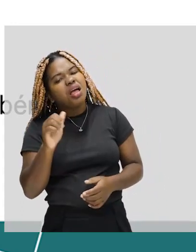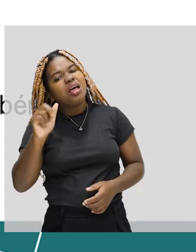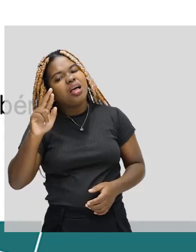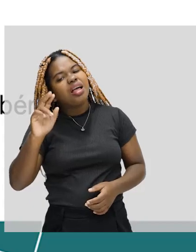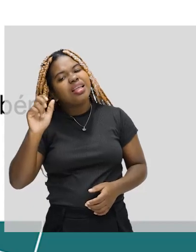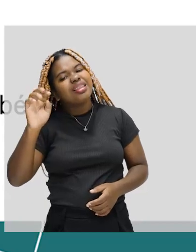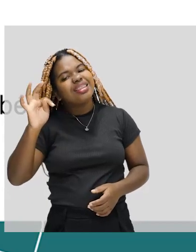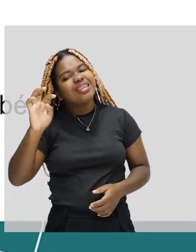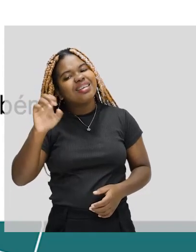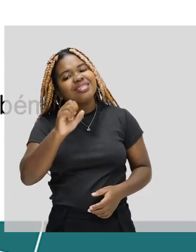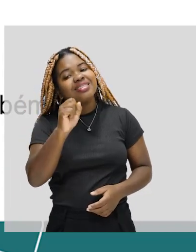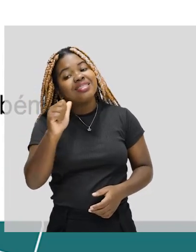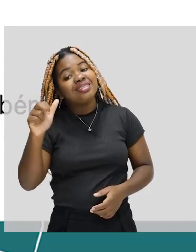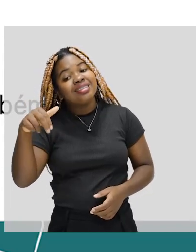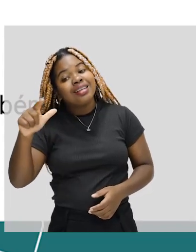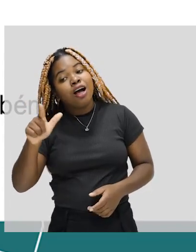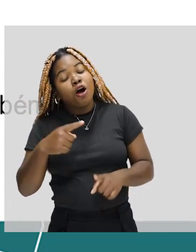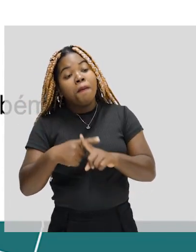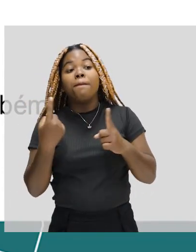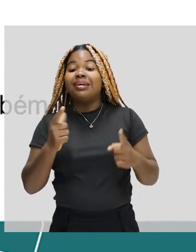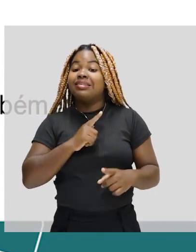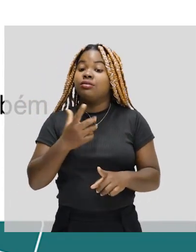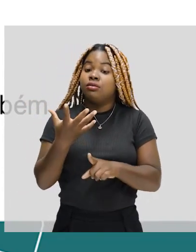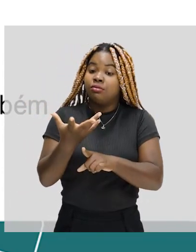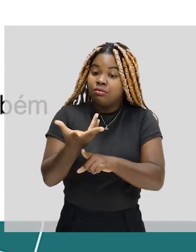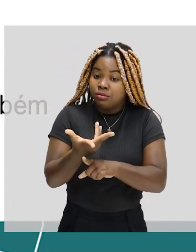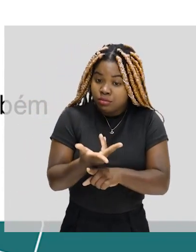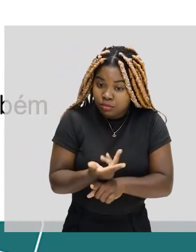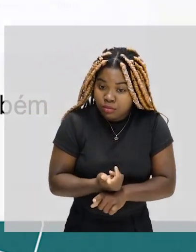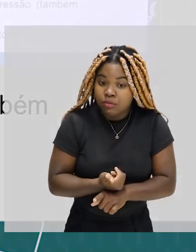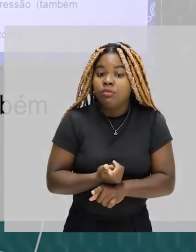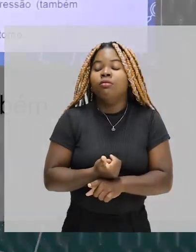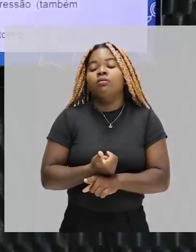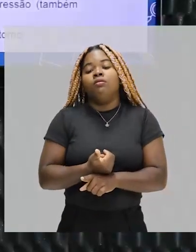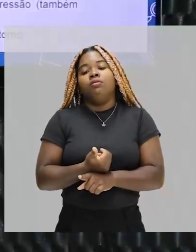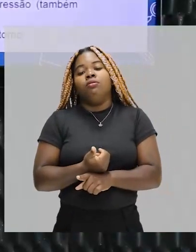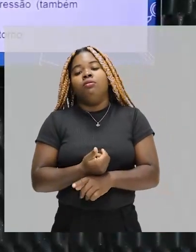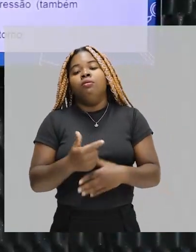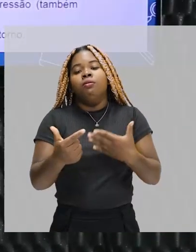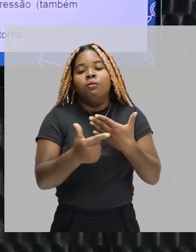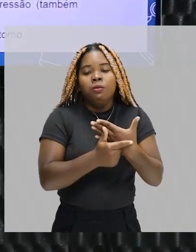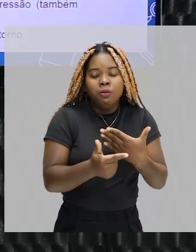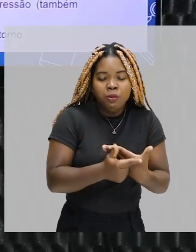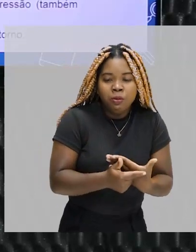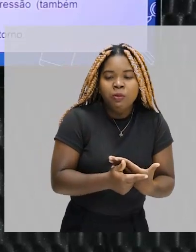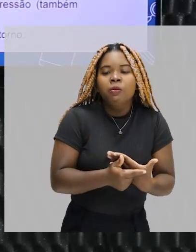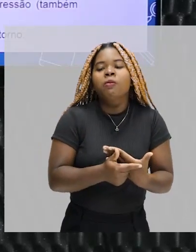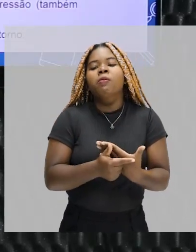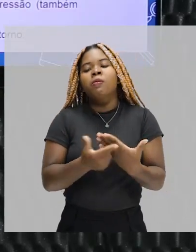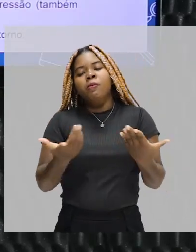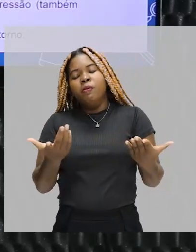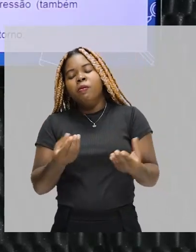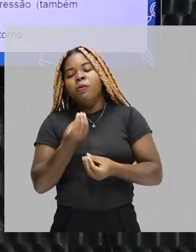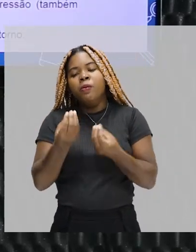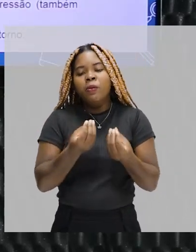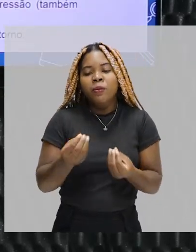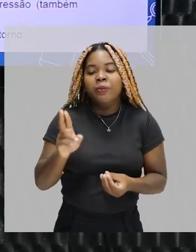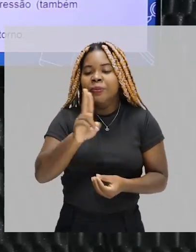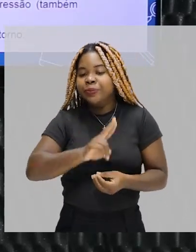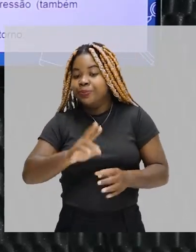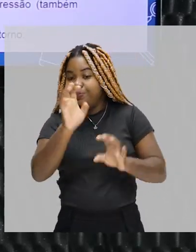artístico quando você começa a ver a linguagem que foi utilizada, a função que foi utilizada para a cerâmica. Você pode